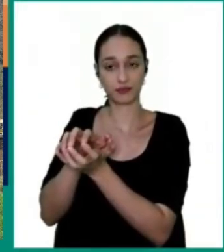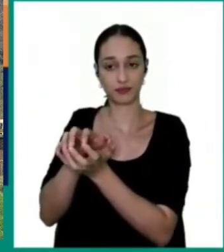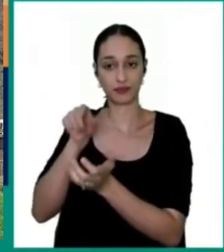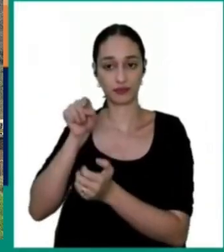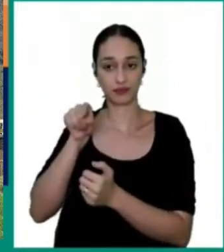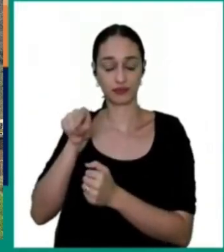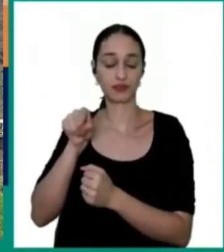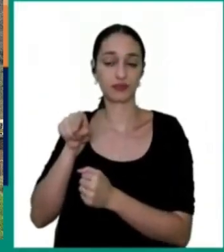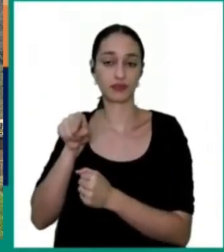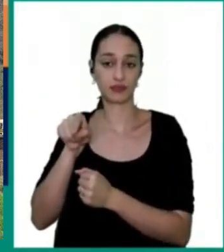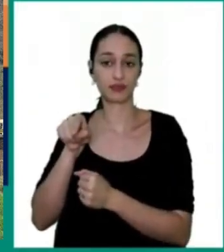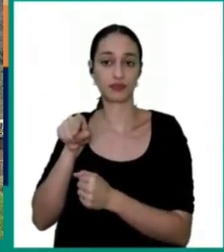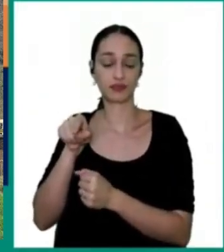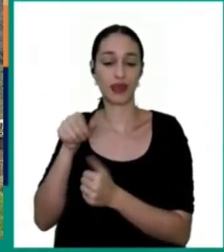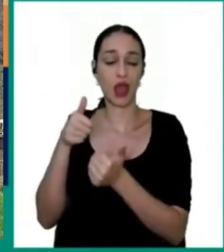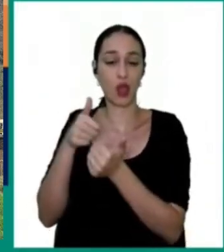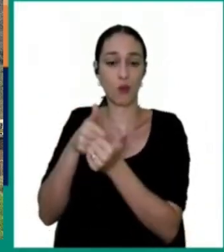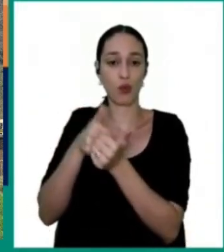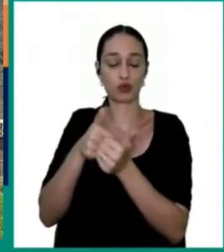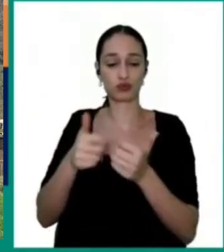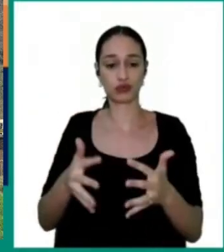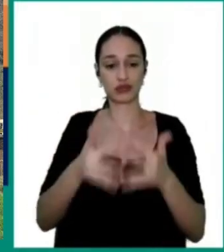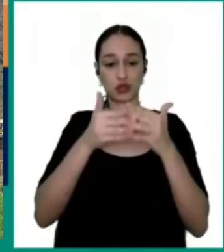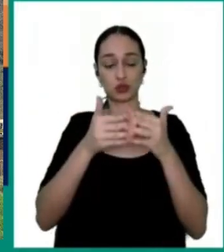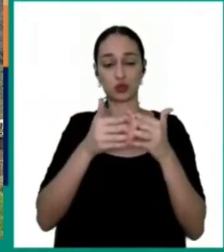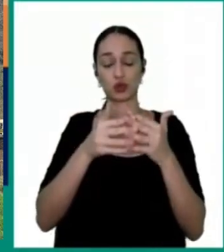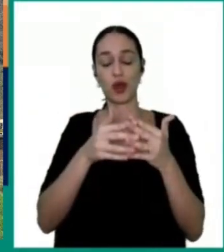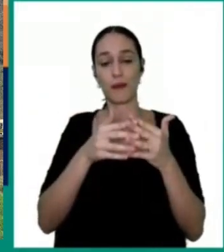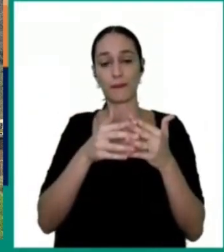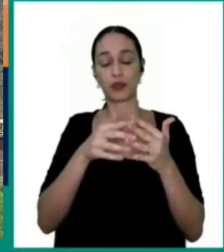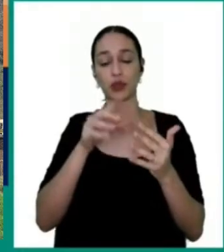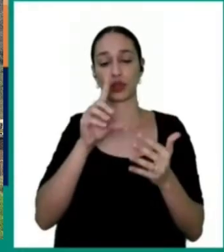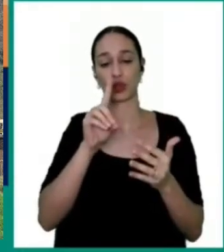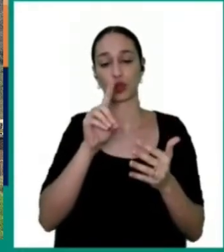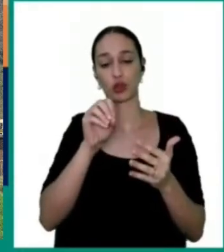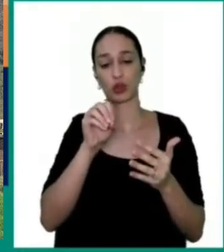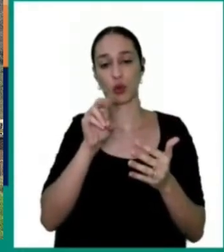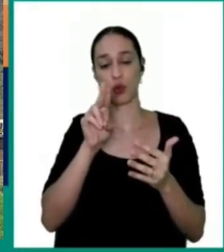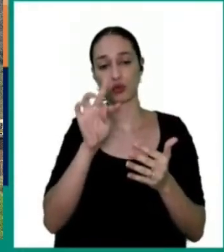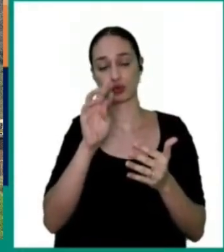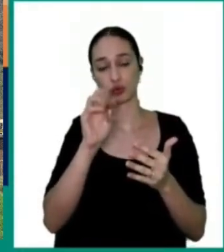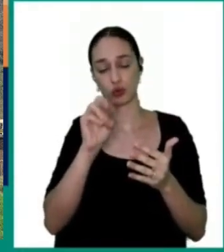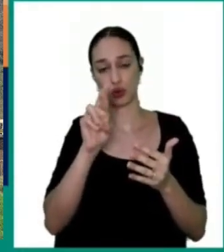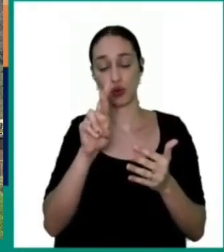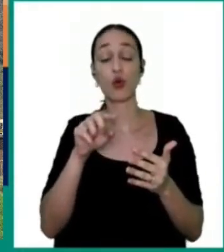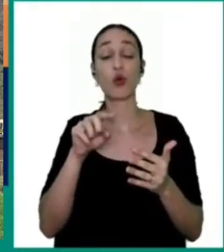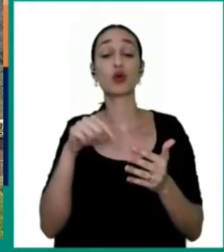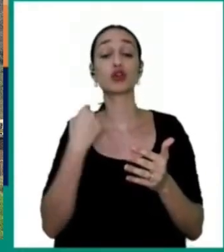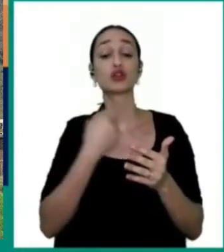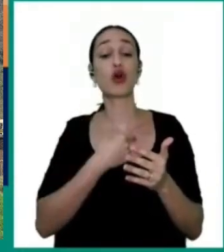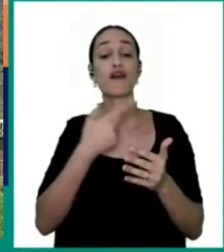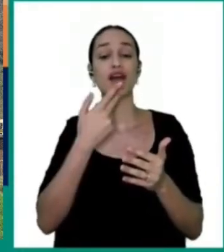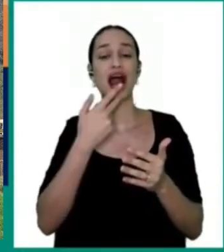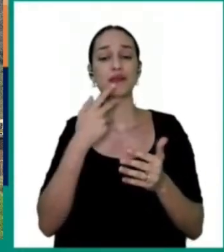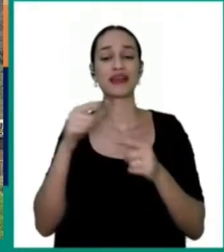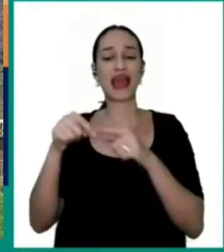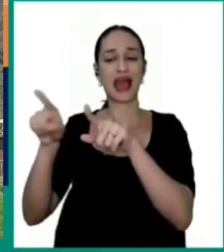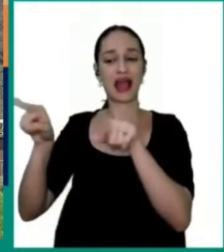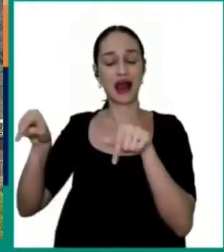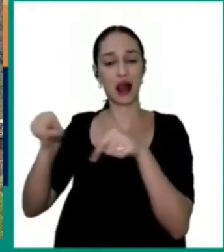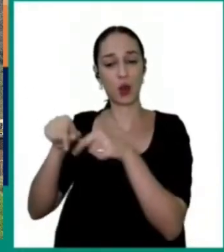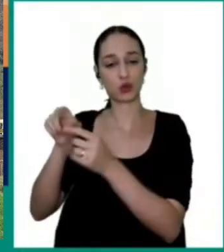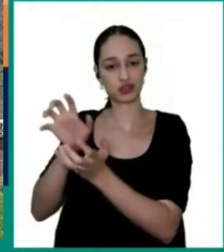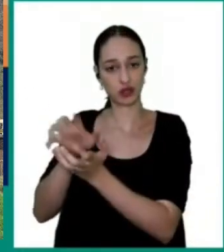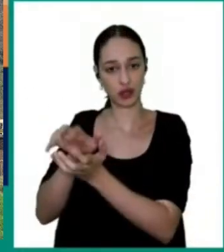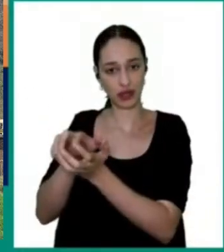ET tem com a estrutura de doutor. Na verdade, o que chamamos de Lagoa do Jacaré, popularmente chamado